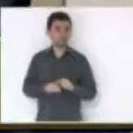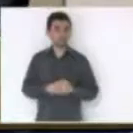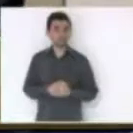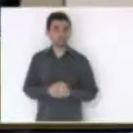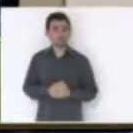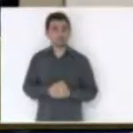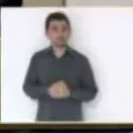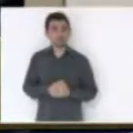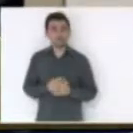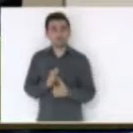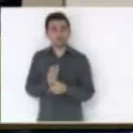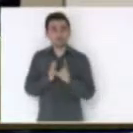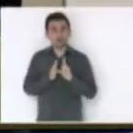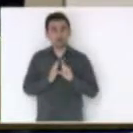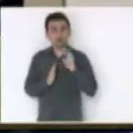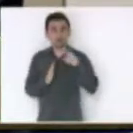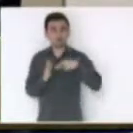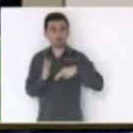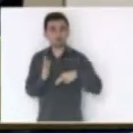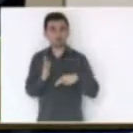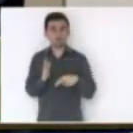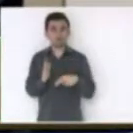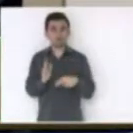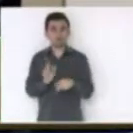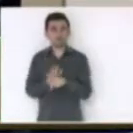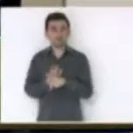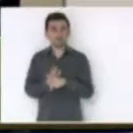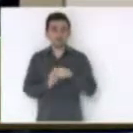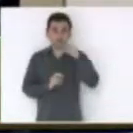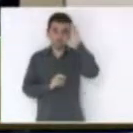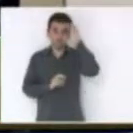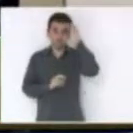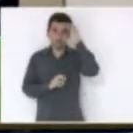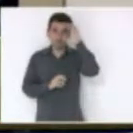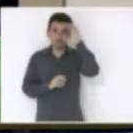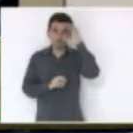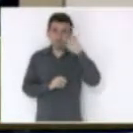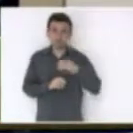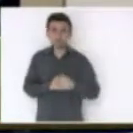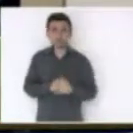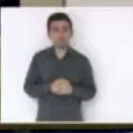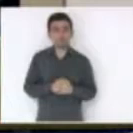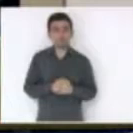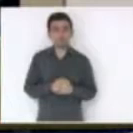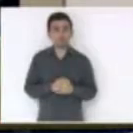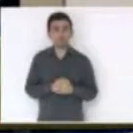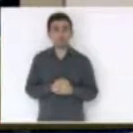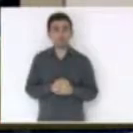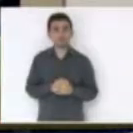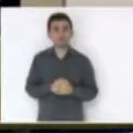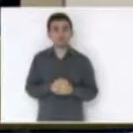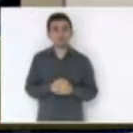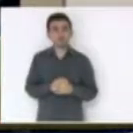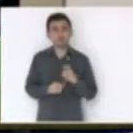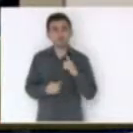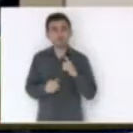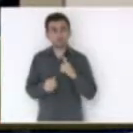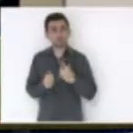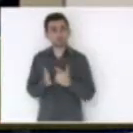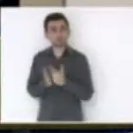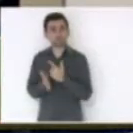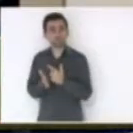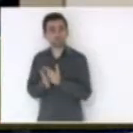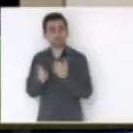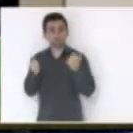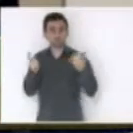antes da leitura do deputado Fernando Coruja o uso do seu espaço que provavelmente é um livro técnico a